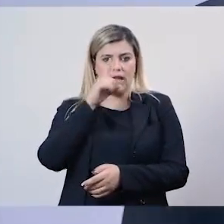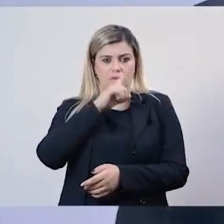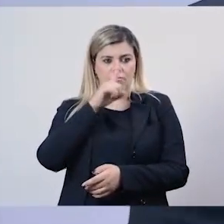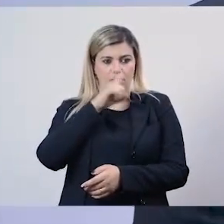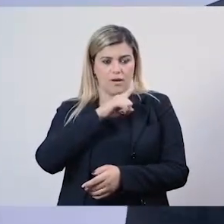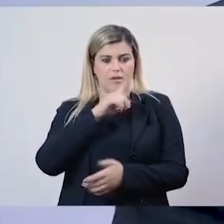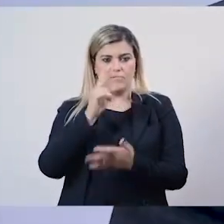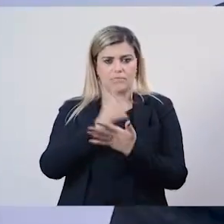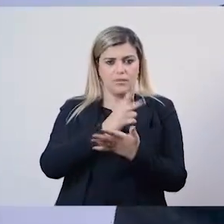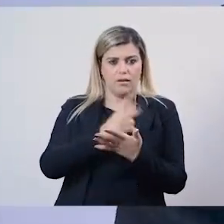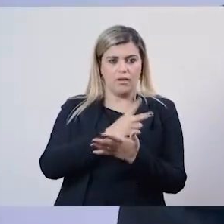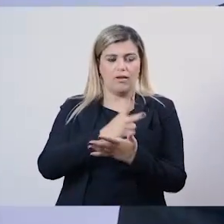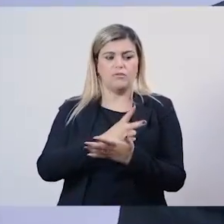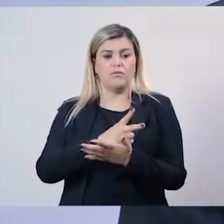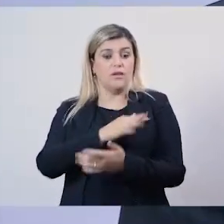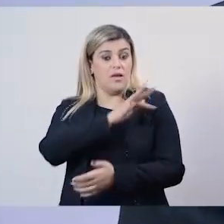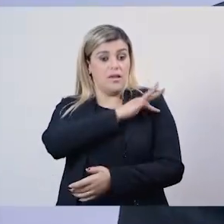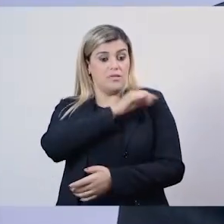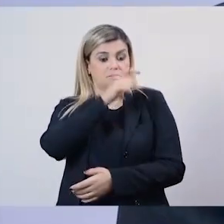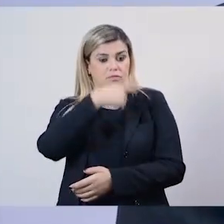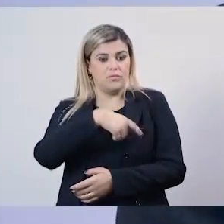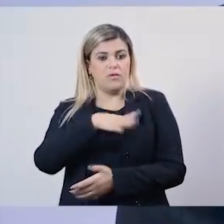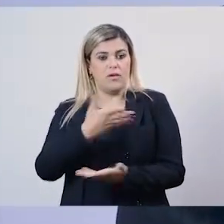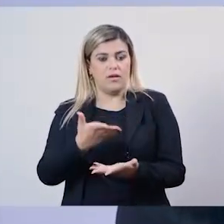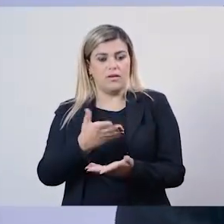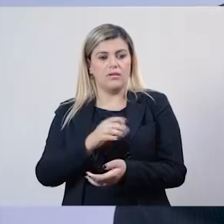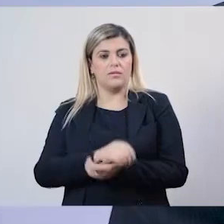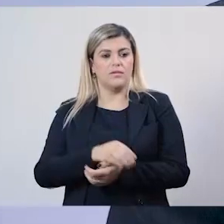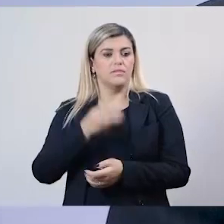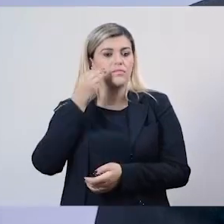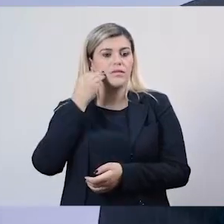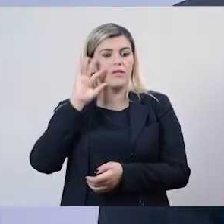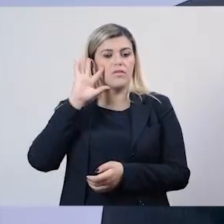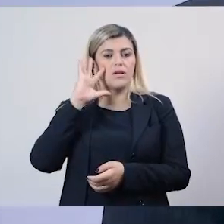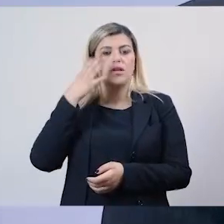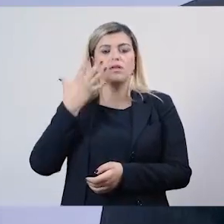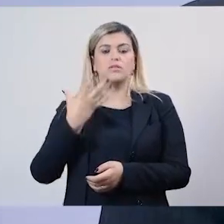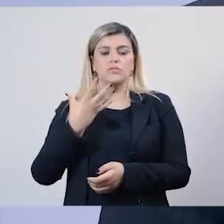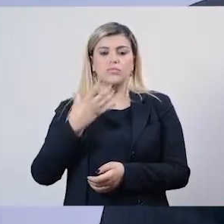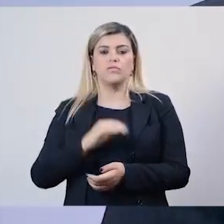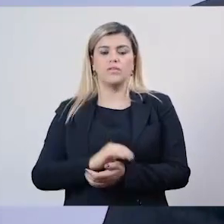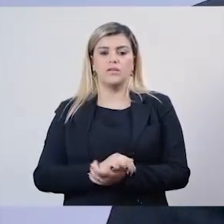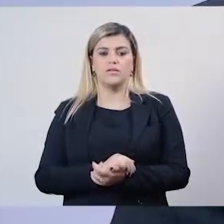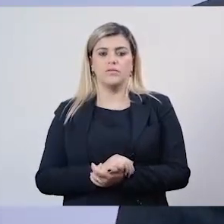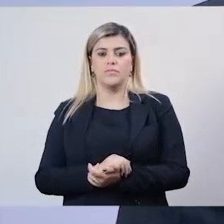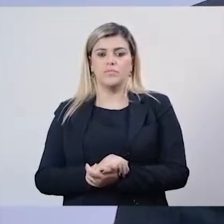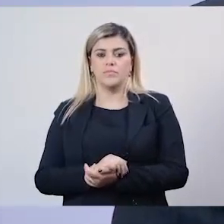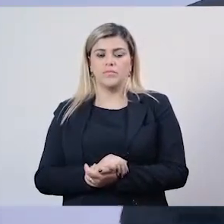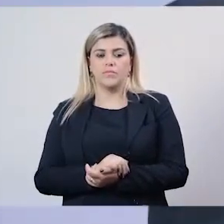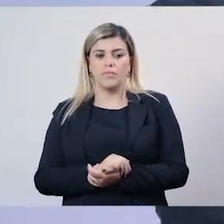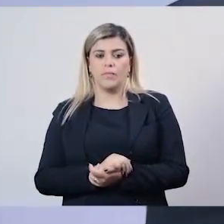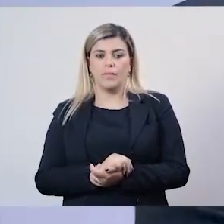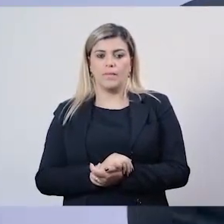E ele tentava resolver de uma forma que não traumatizasse